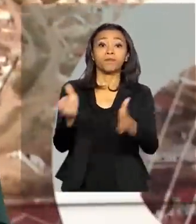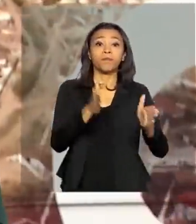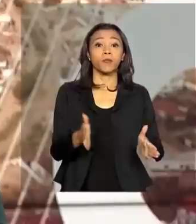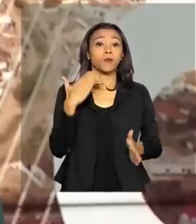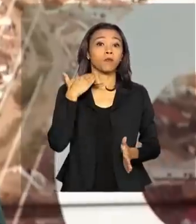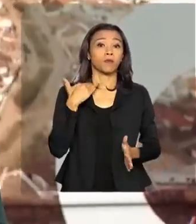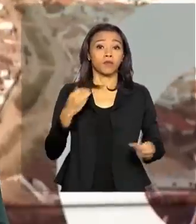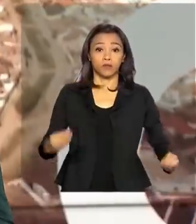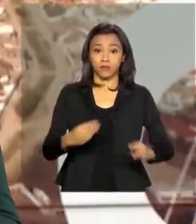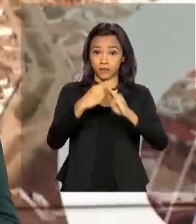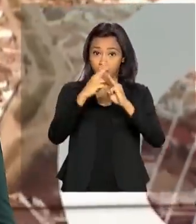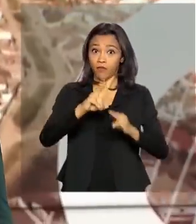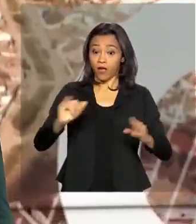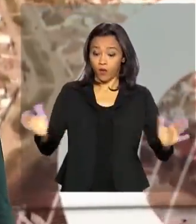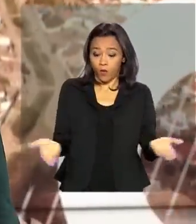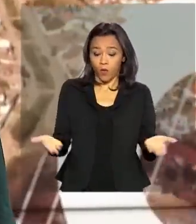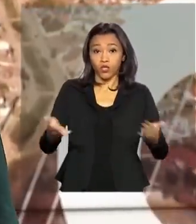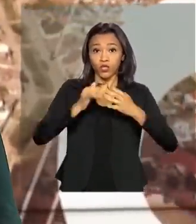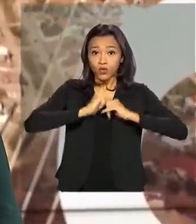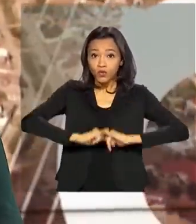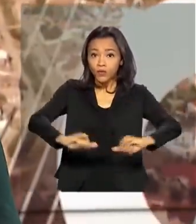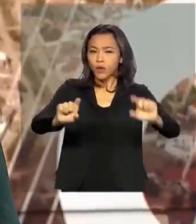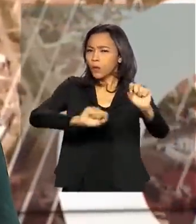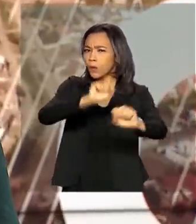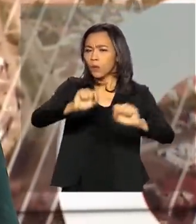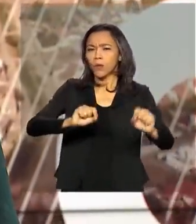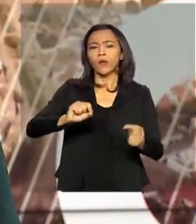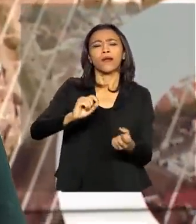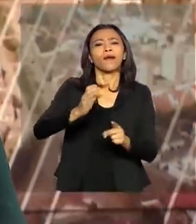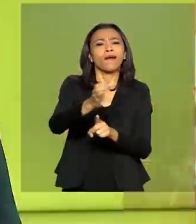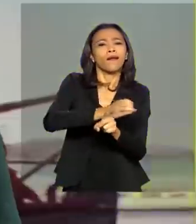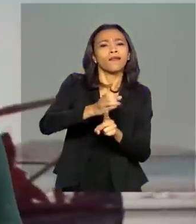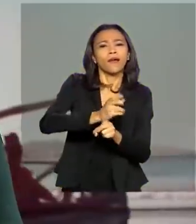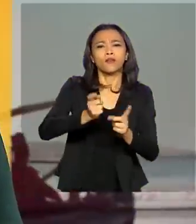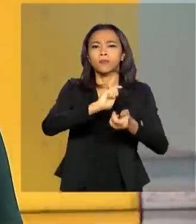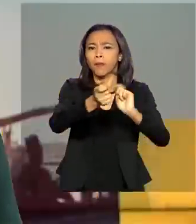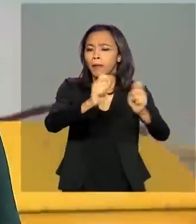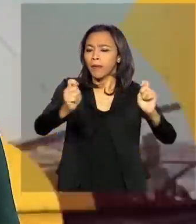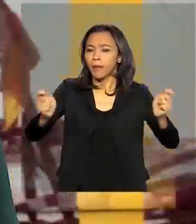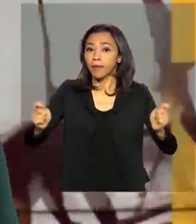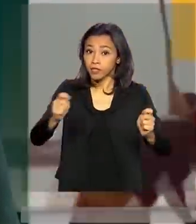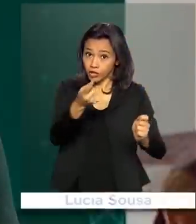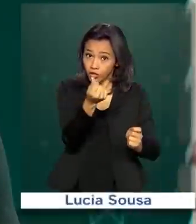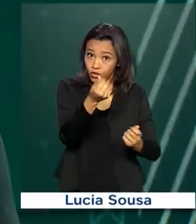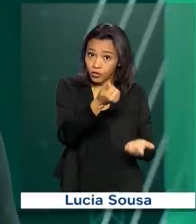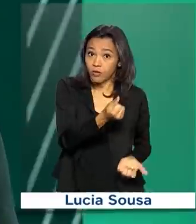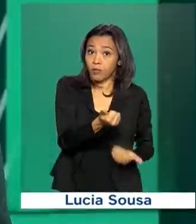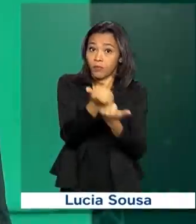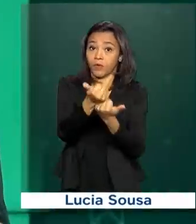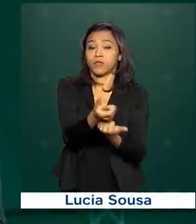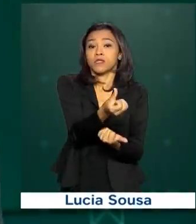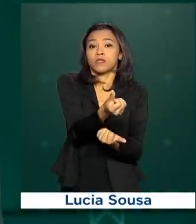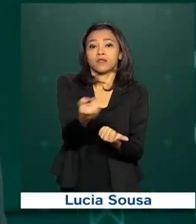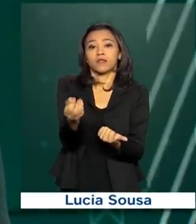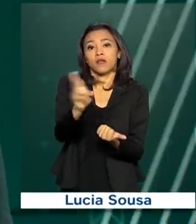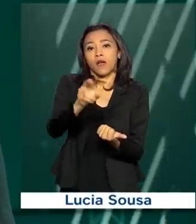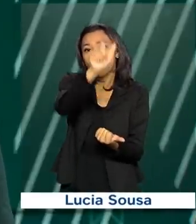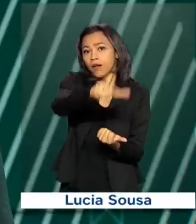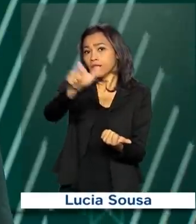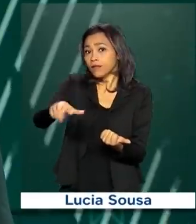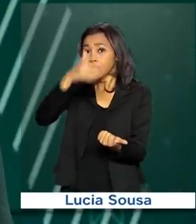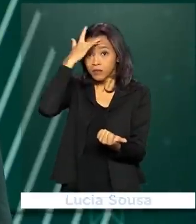Econômica Federal deve divulgar hoje o calendário de pagamentos do auxílio emergencial de 600 reais aos autônomos